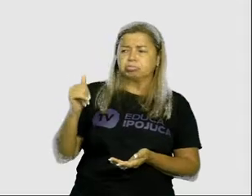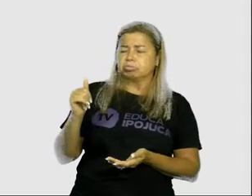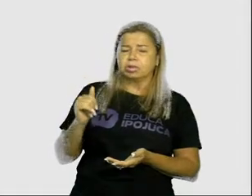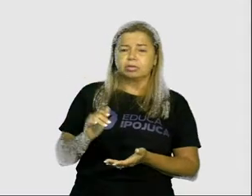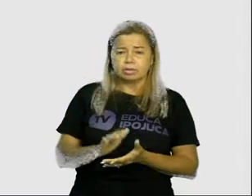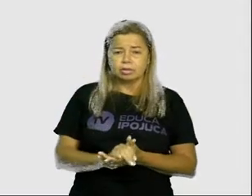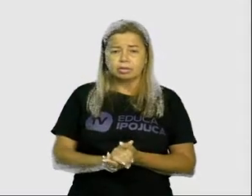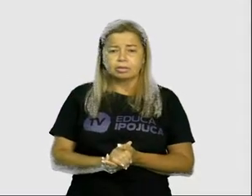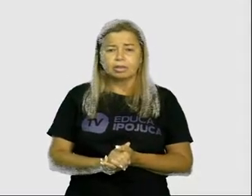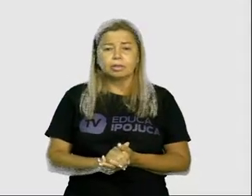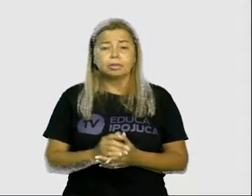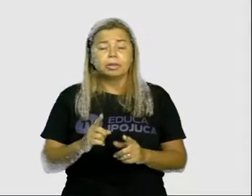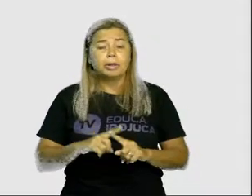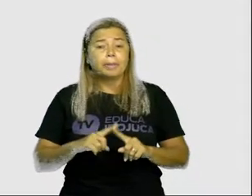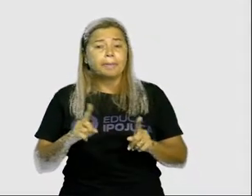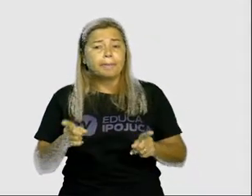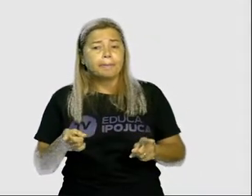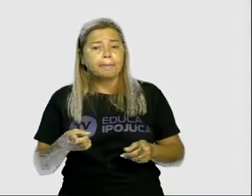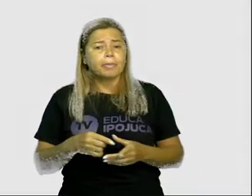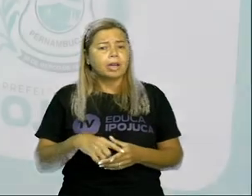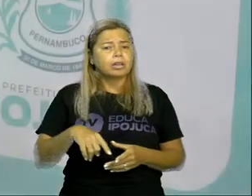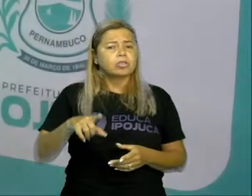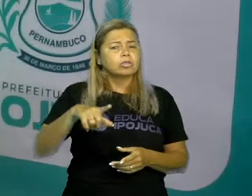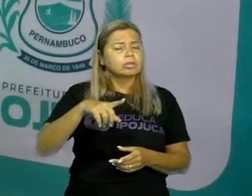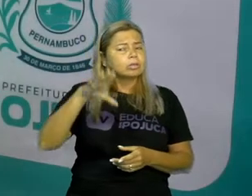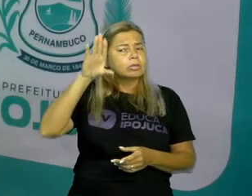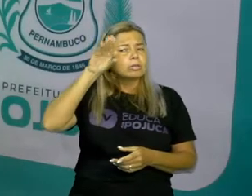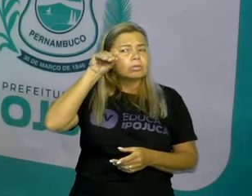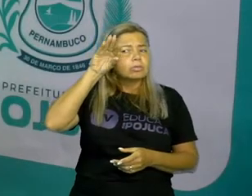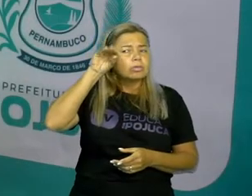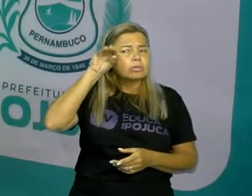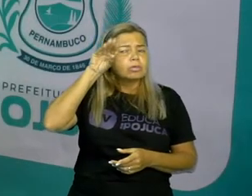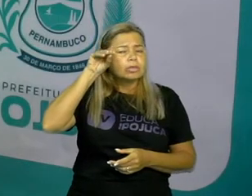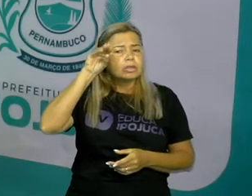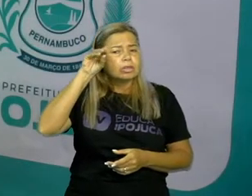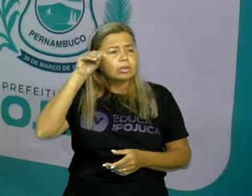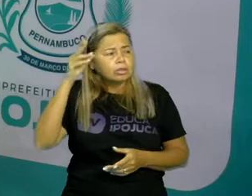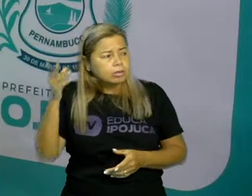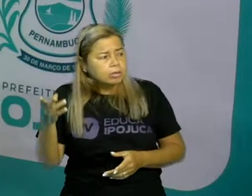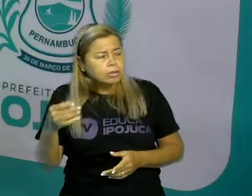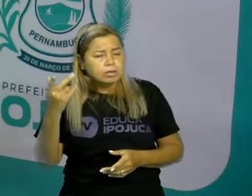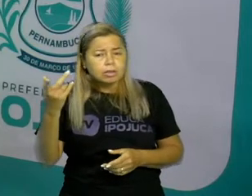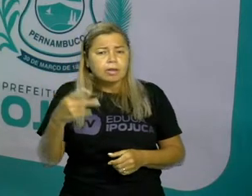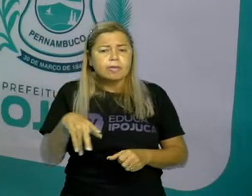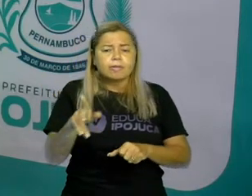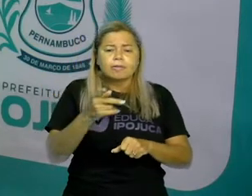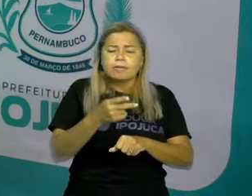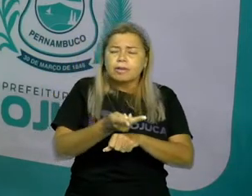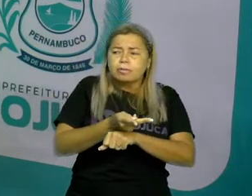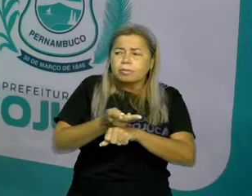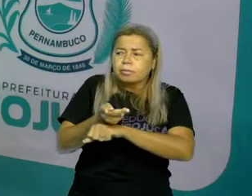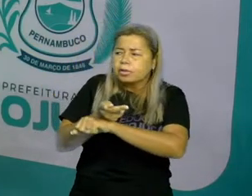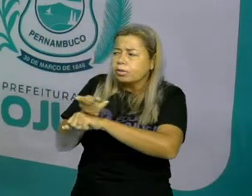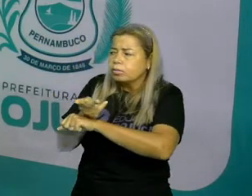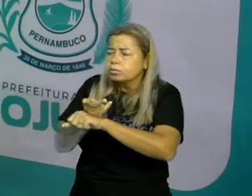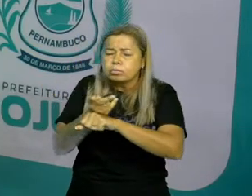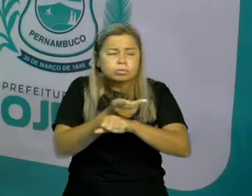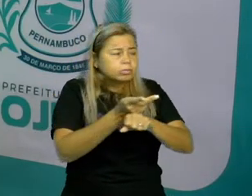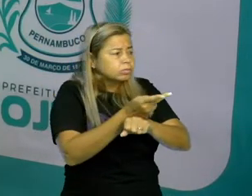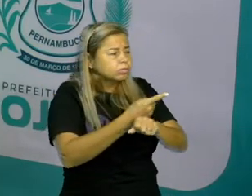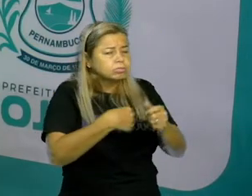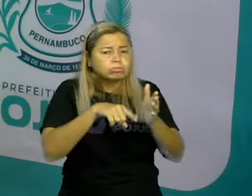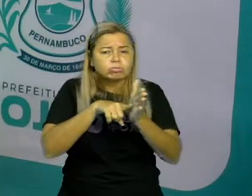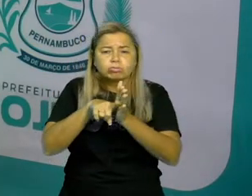Mas, com a curiosidade, gente vai tentando descobrir, lendo, pesquisando